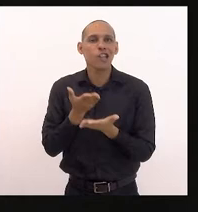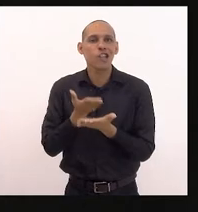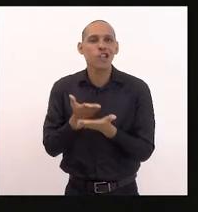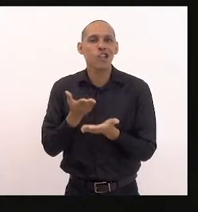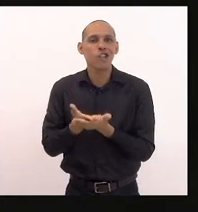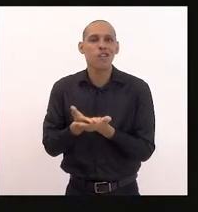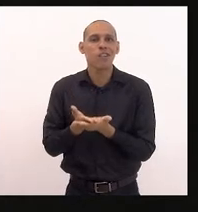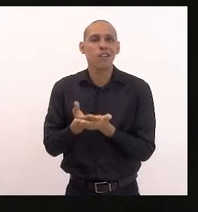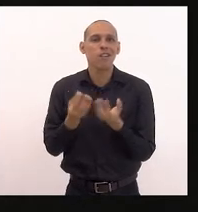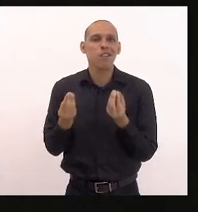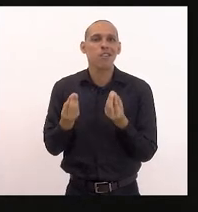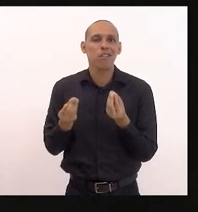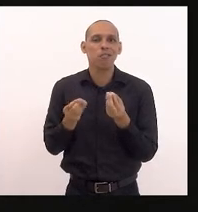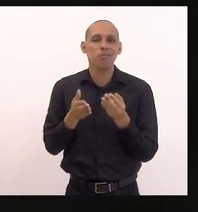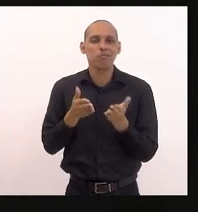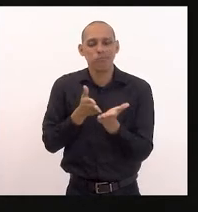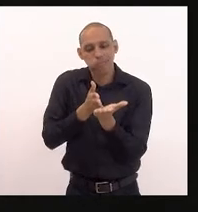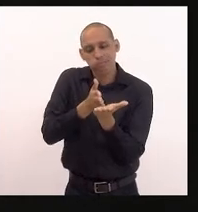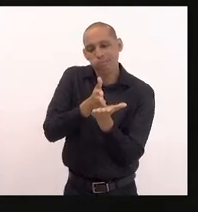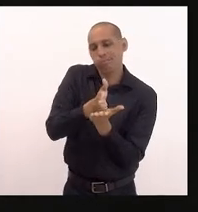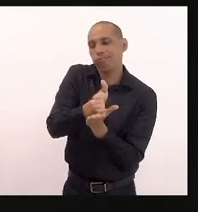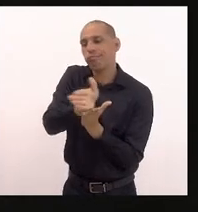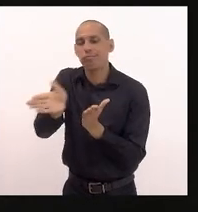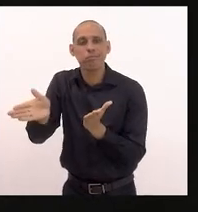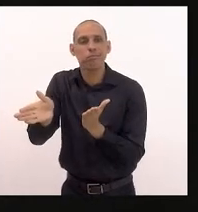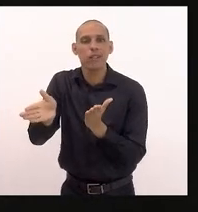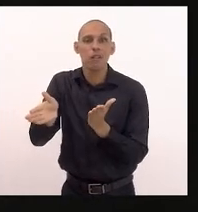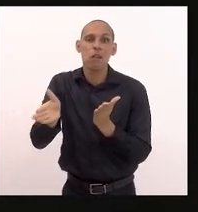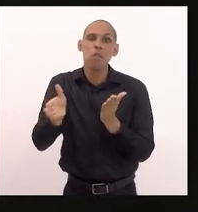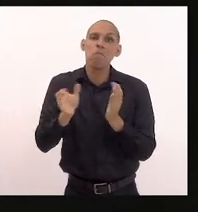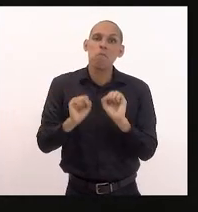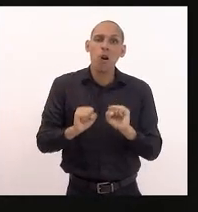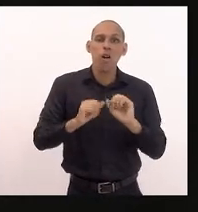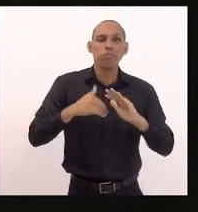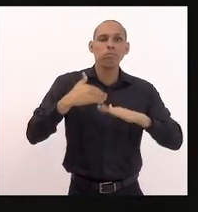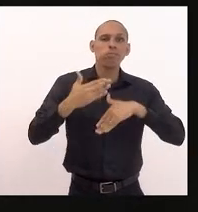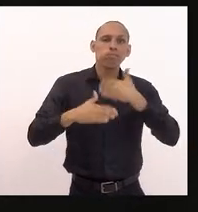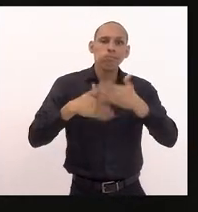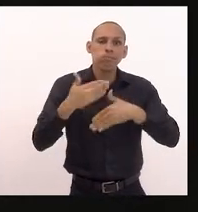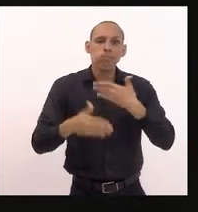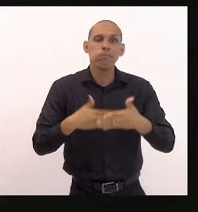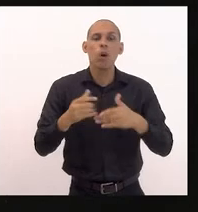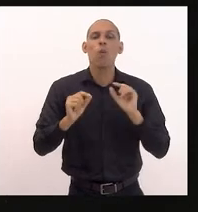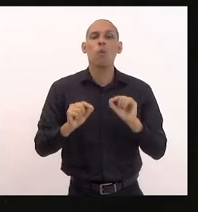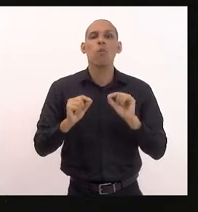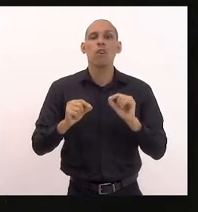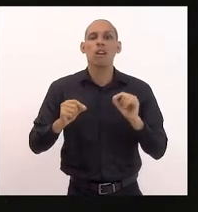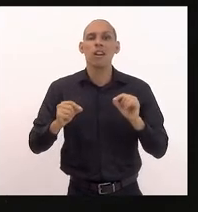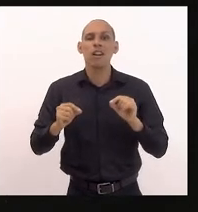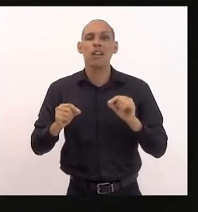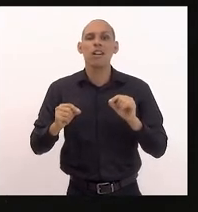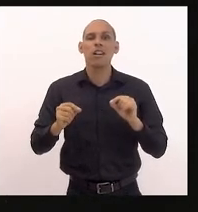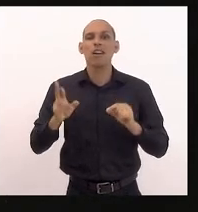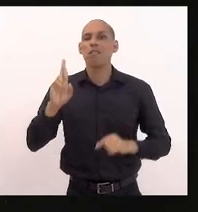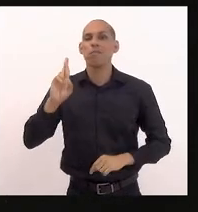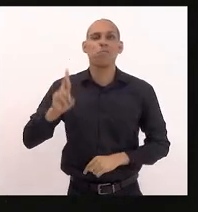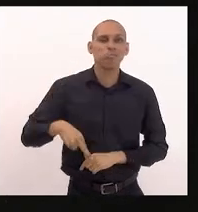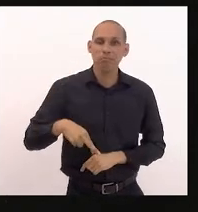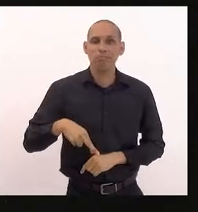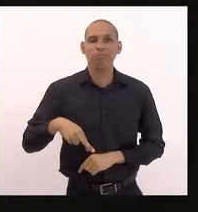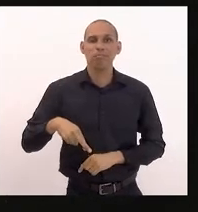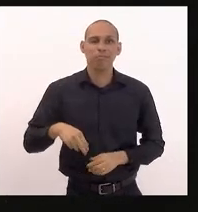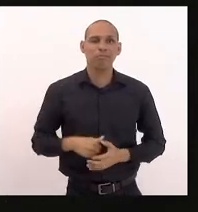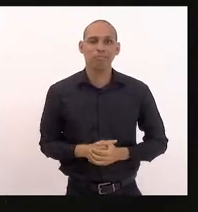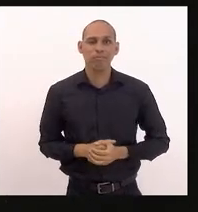podendo resultar entre outras coisas a questão da reprovação e do abandono